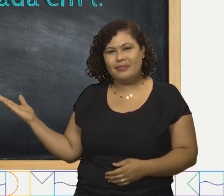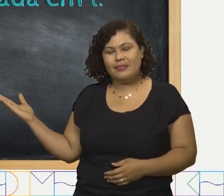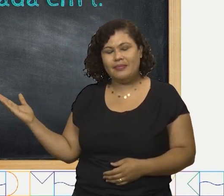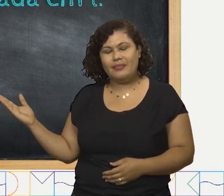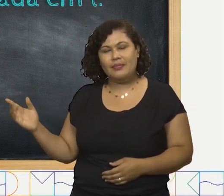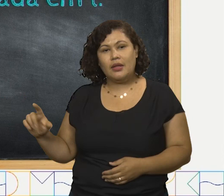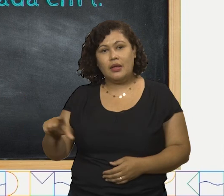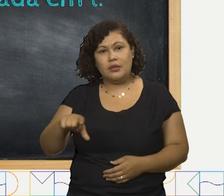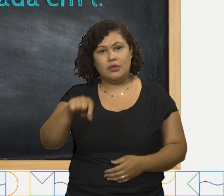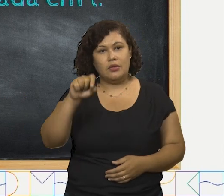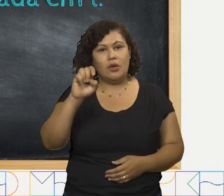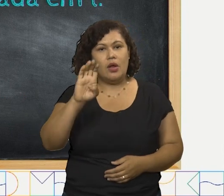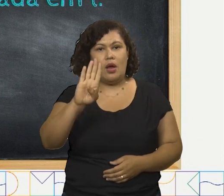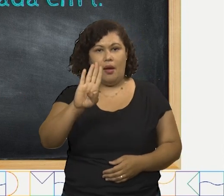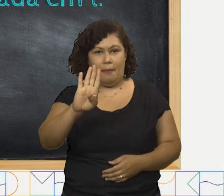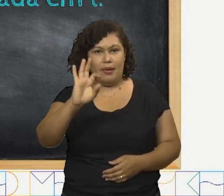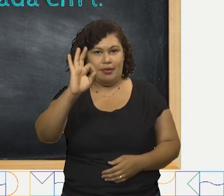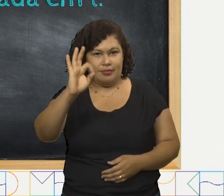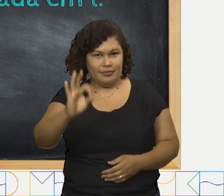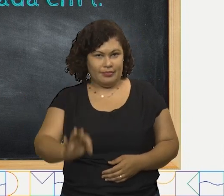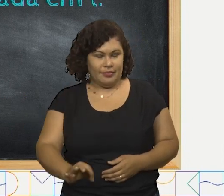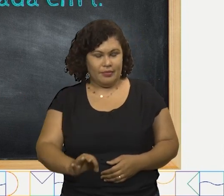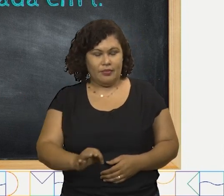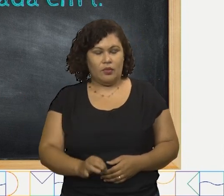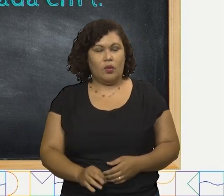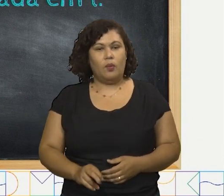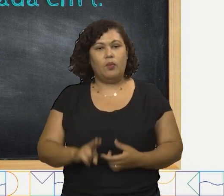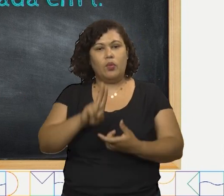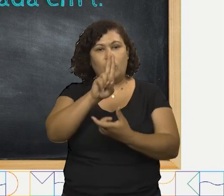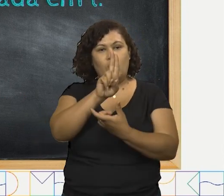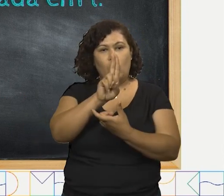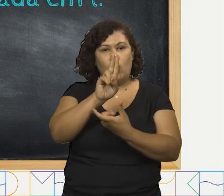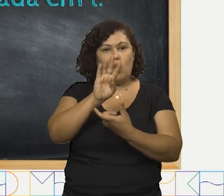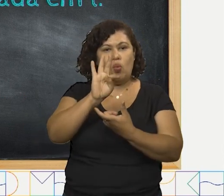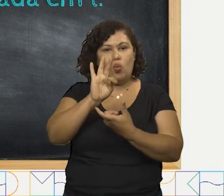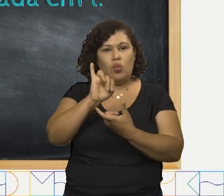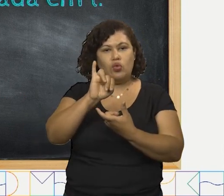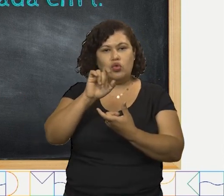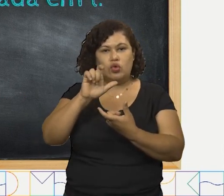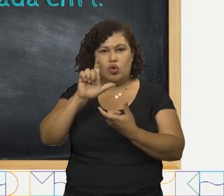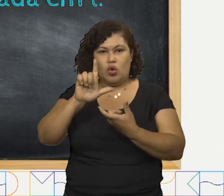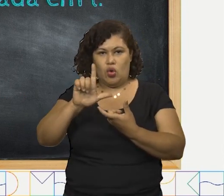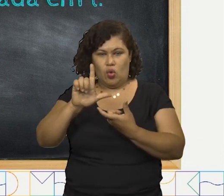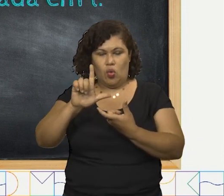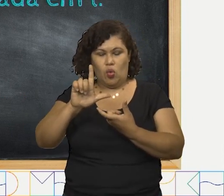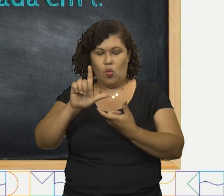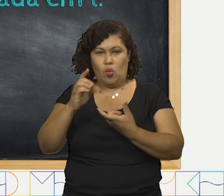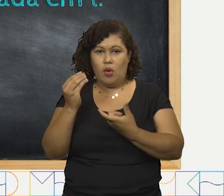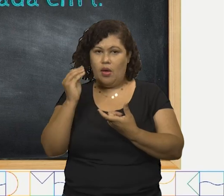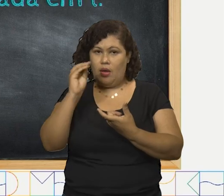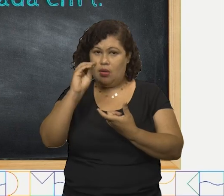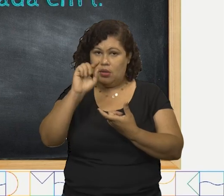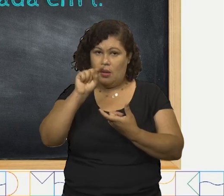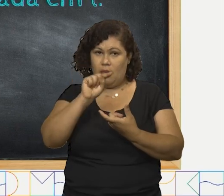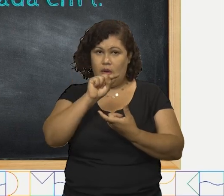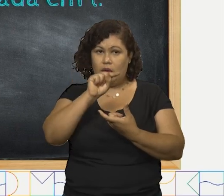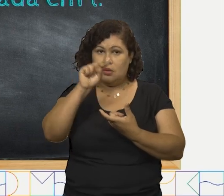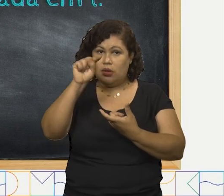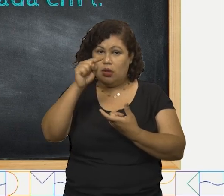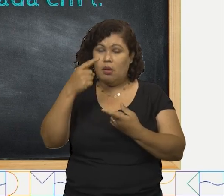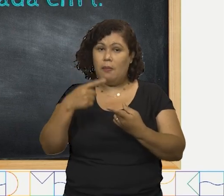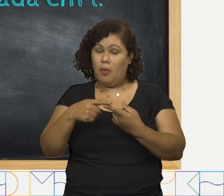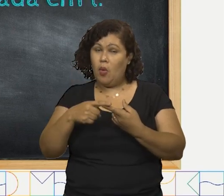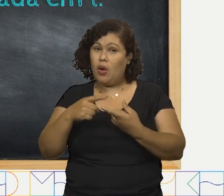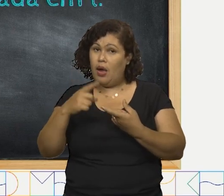Letra B. A palavra útil. Foi acentuada por qual motivo? Por